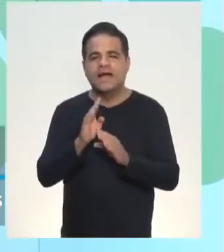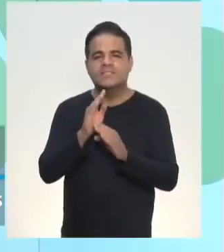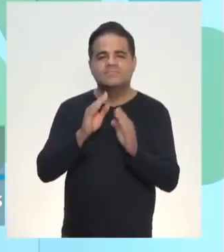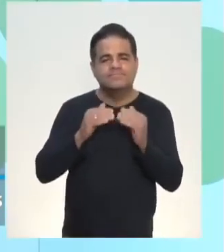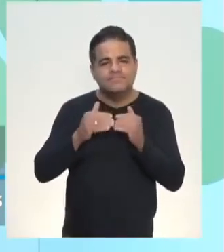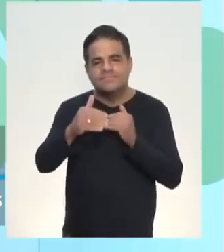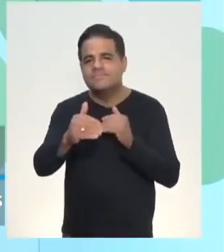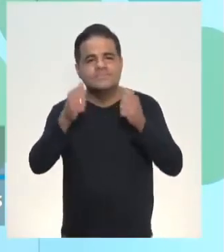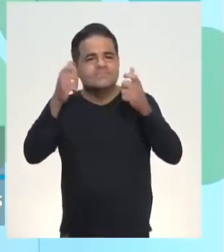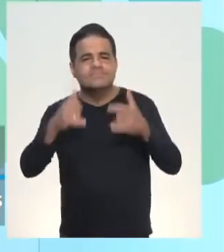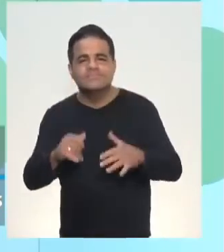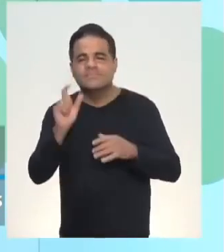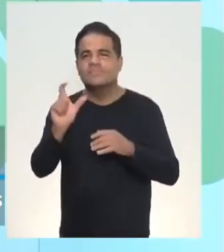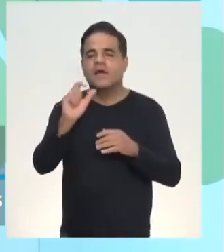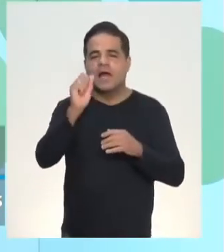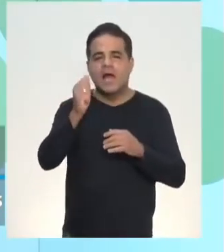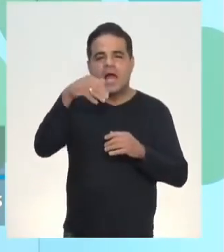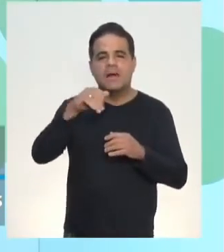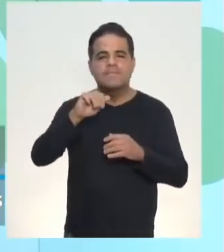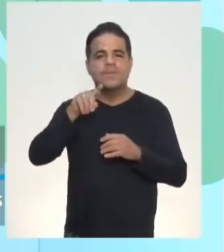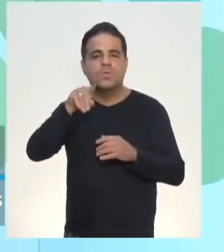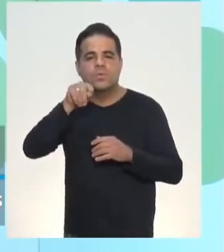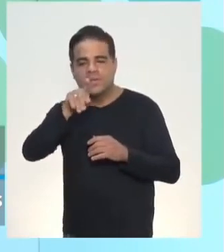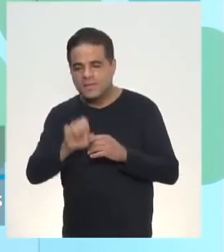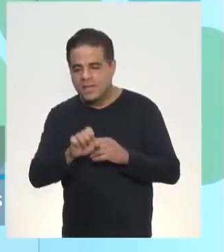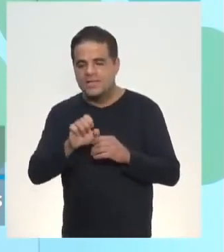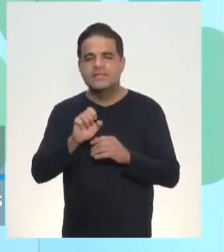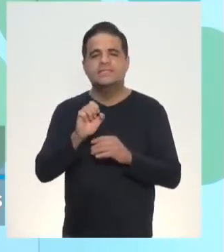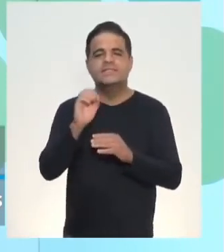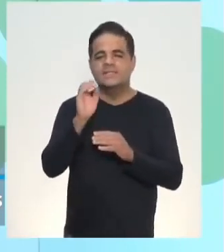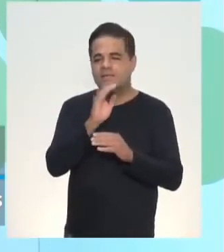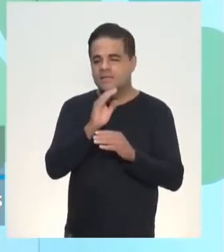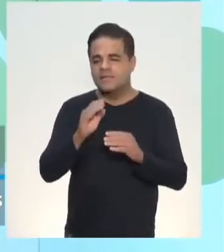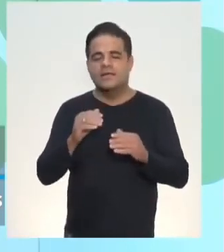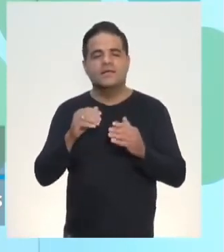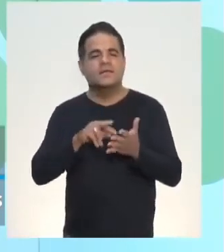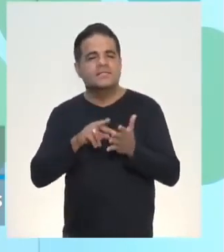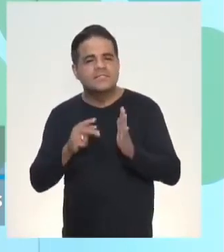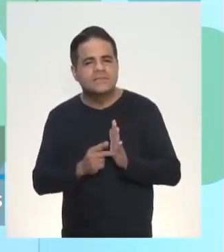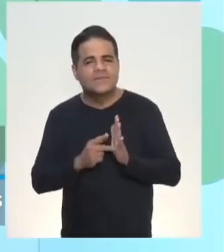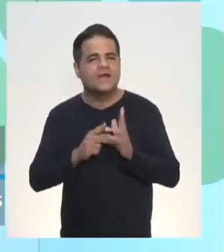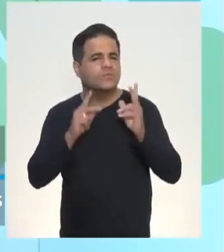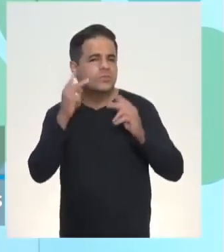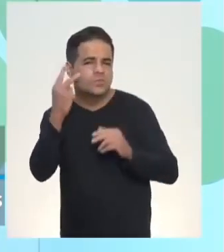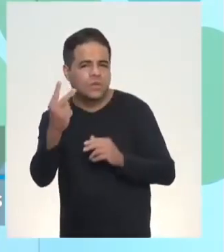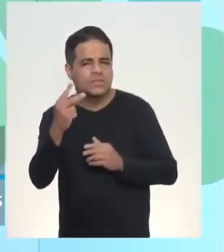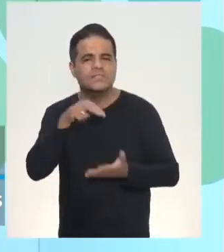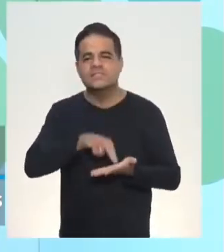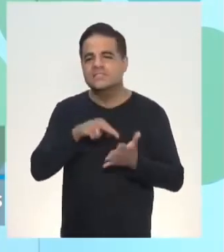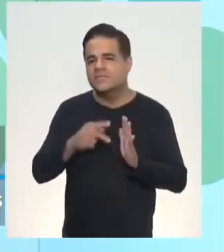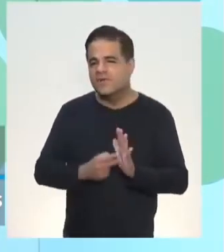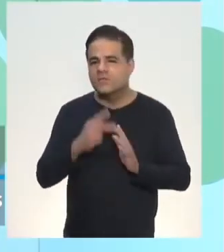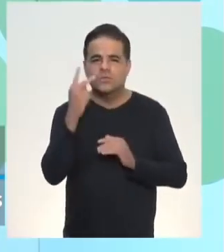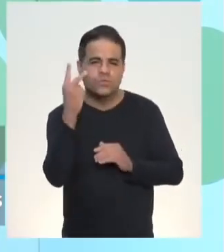participando, a palavra ambiguidade aparece muito. De quem é esse salário? A que salário se refere? Está ambígua? O Gabriel,